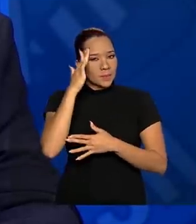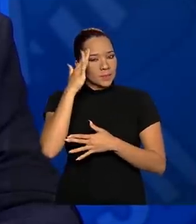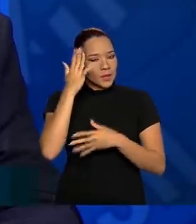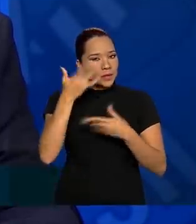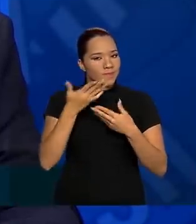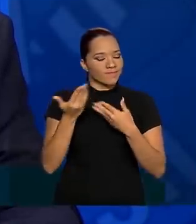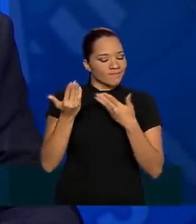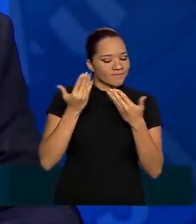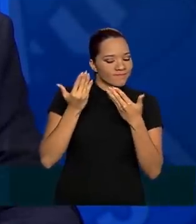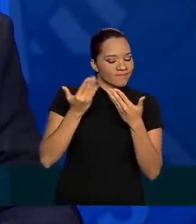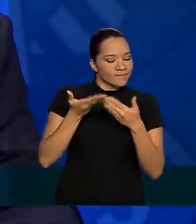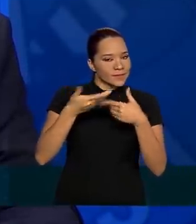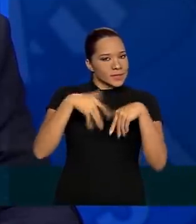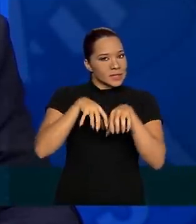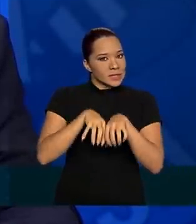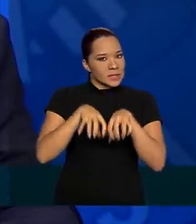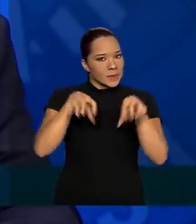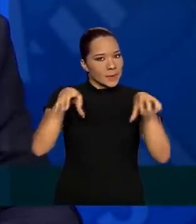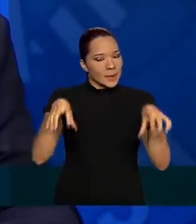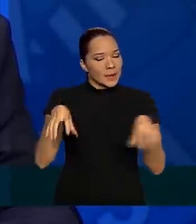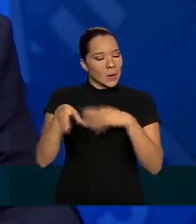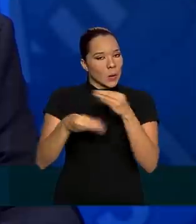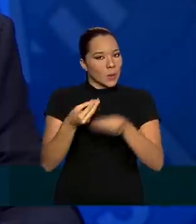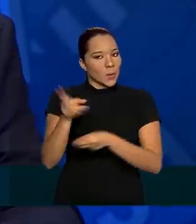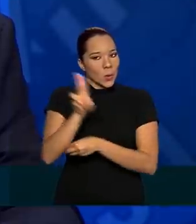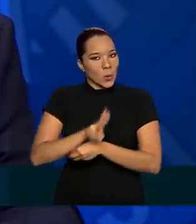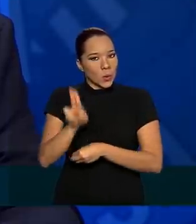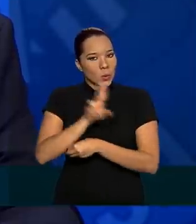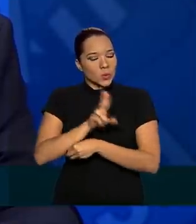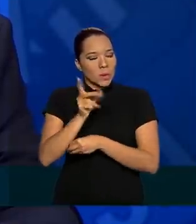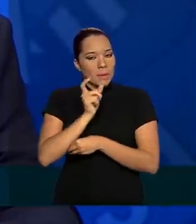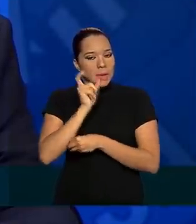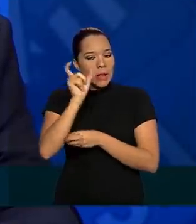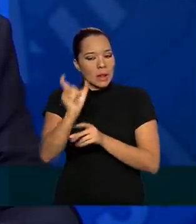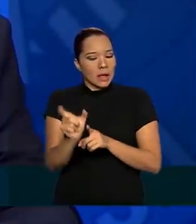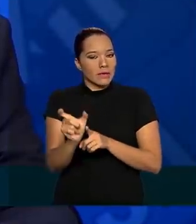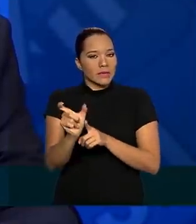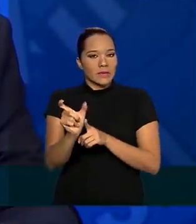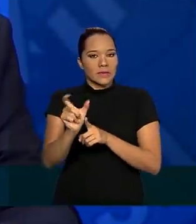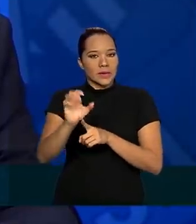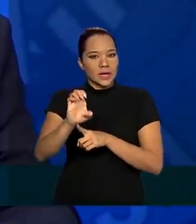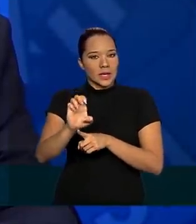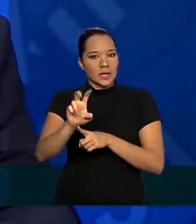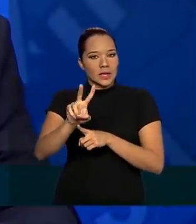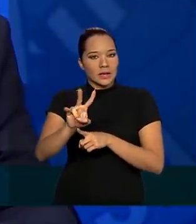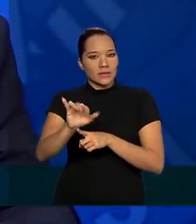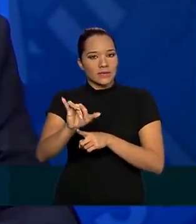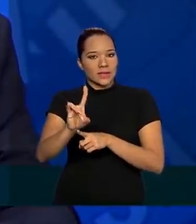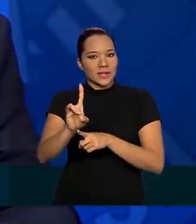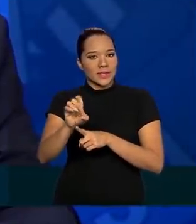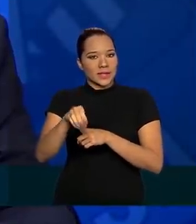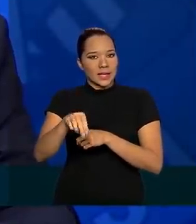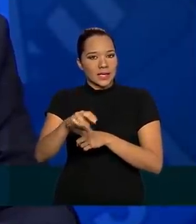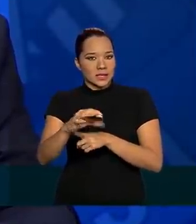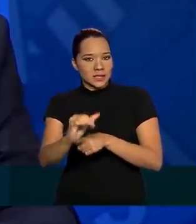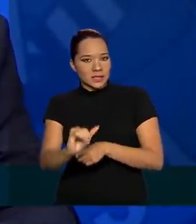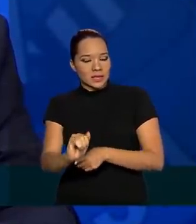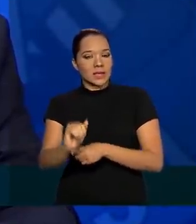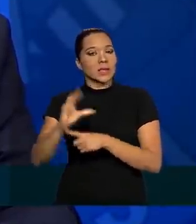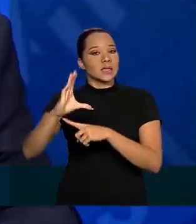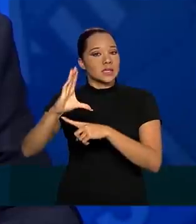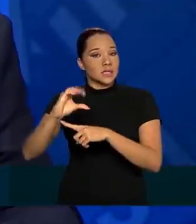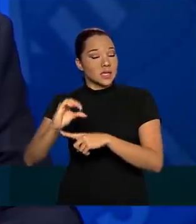o uso da expressão evidência científica. Essa expressão tem sido muito